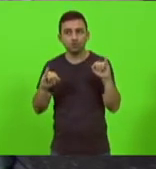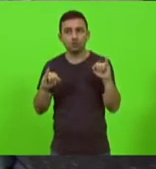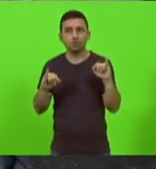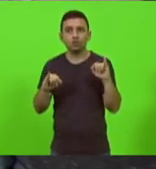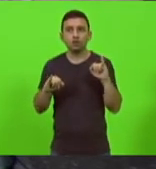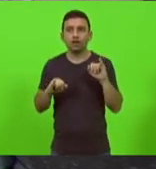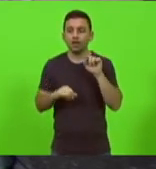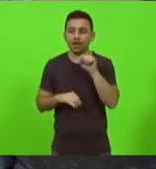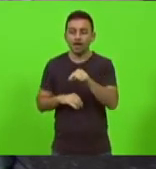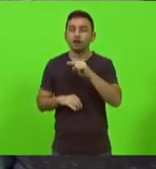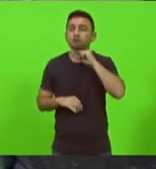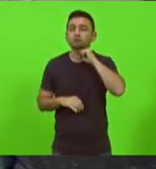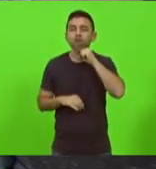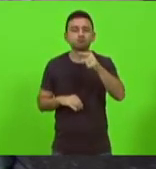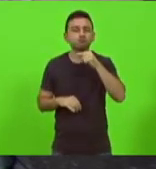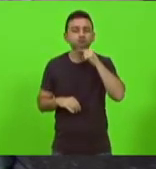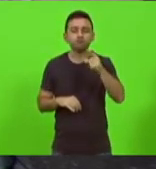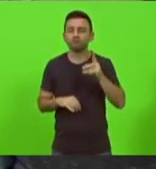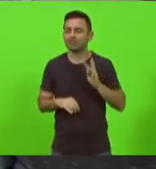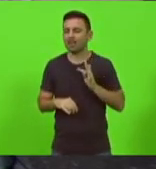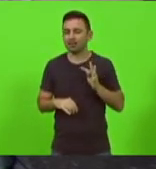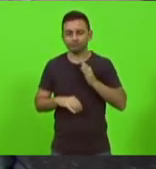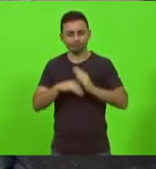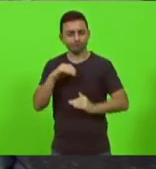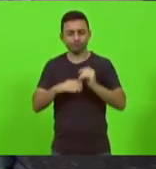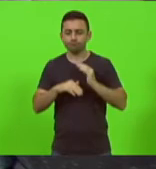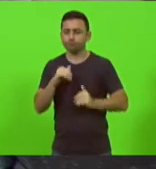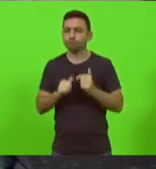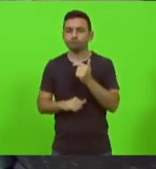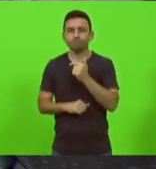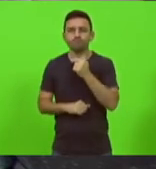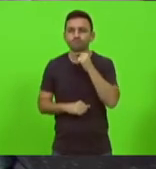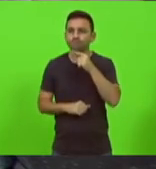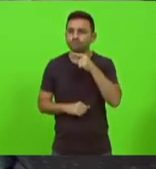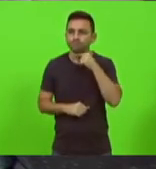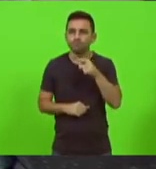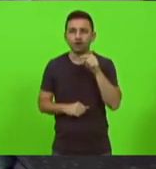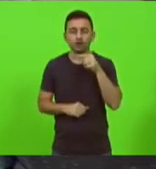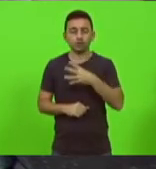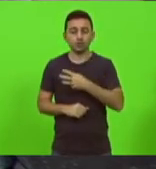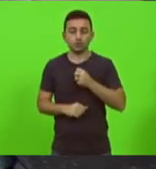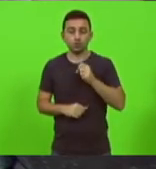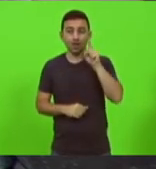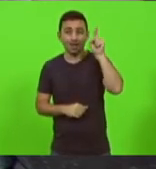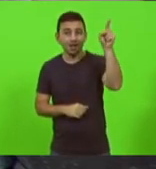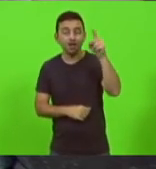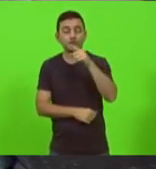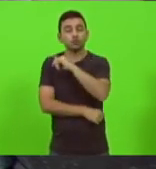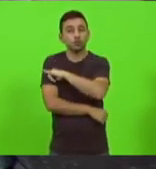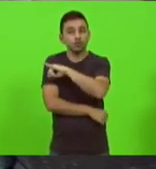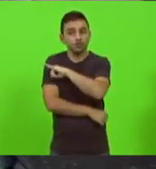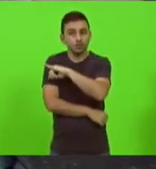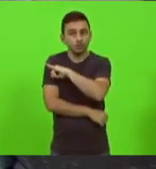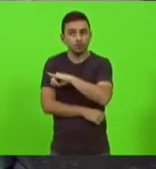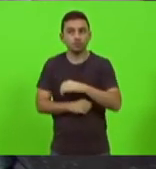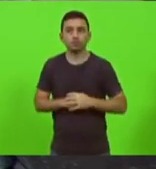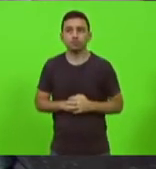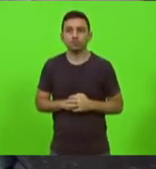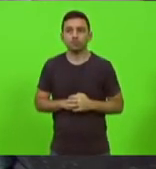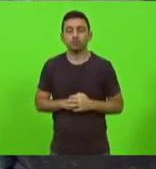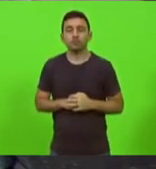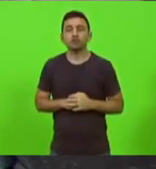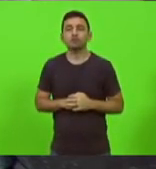era incapaz tecnicamente de poder gerir o SAMU no Rio de Janeiro com isso foi